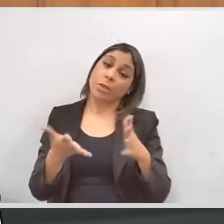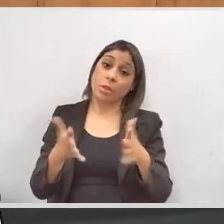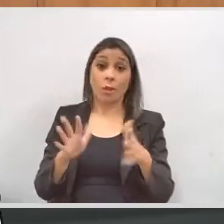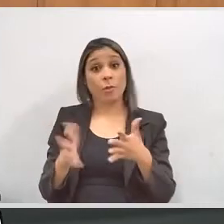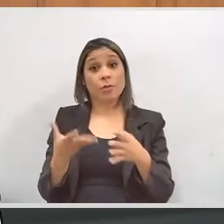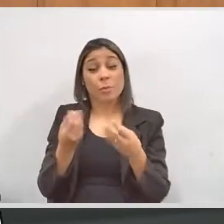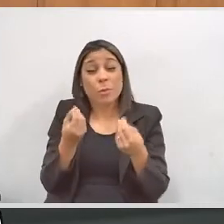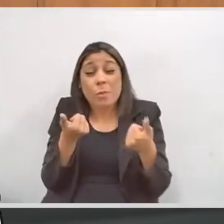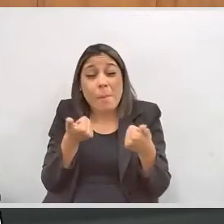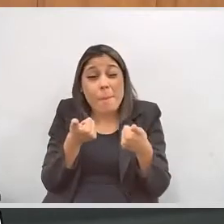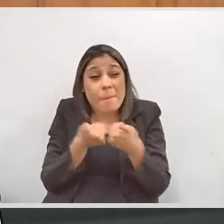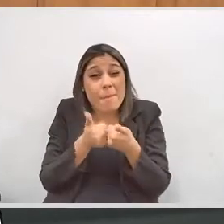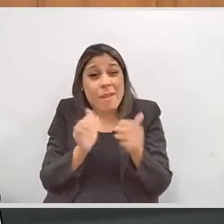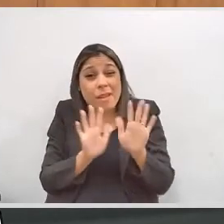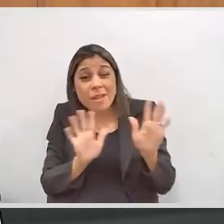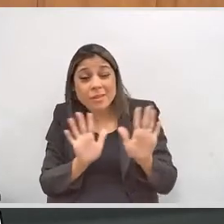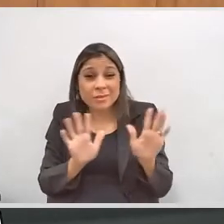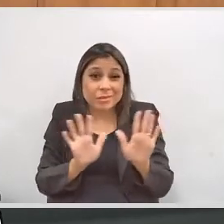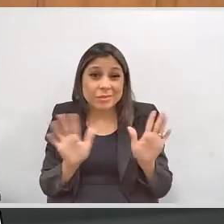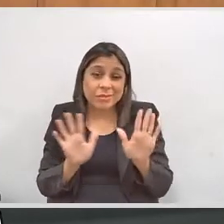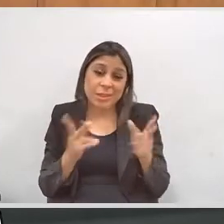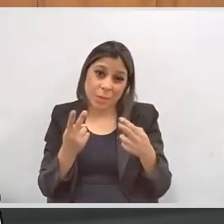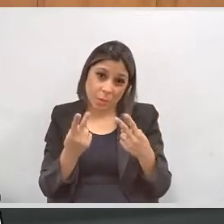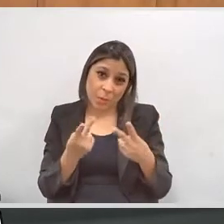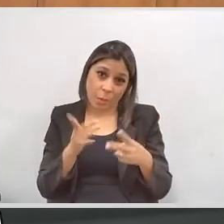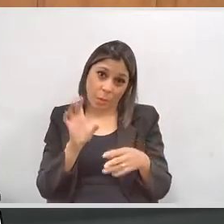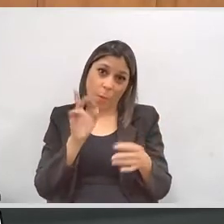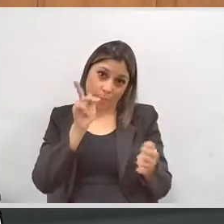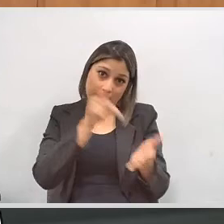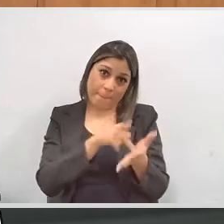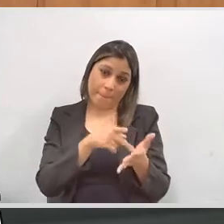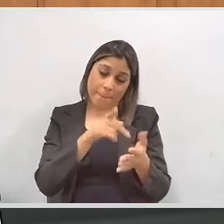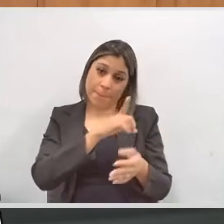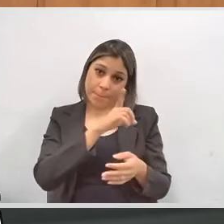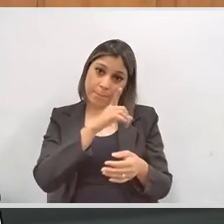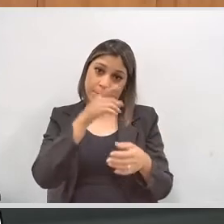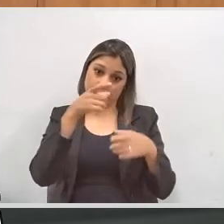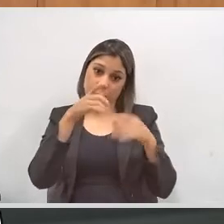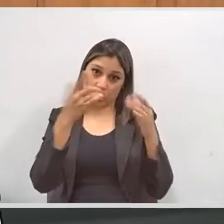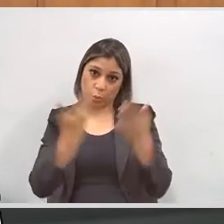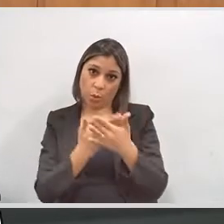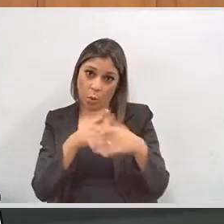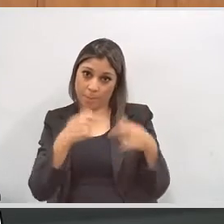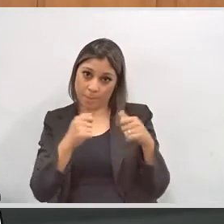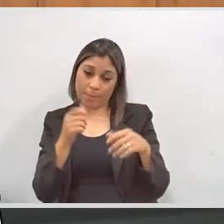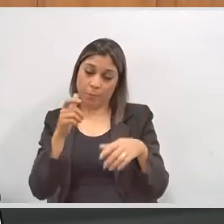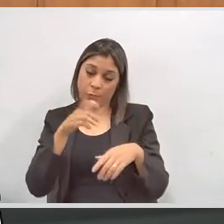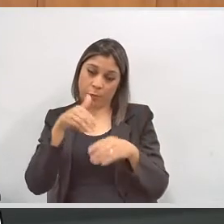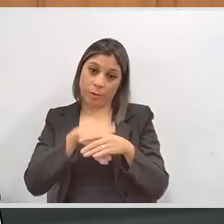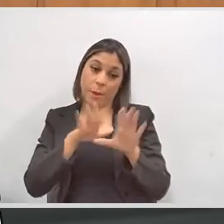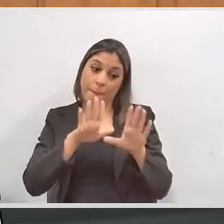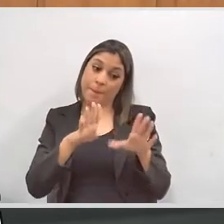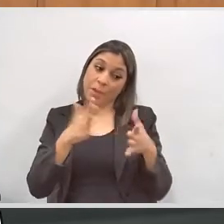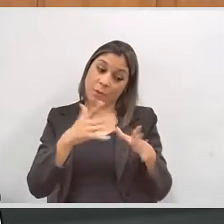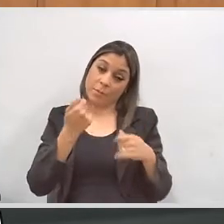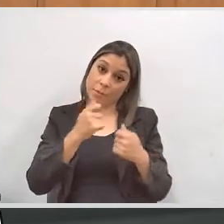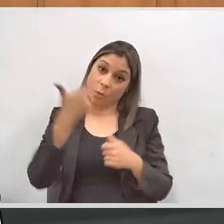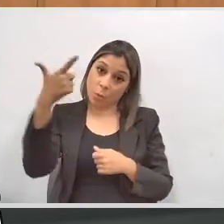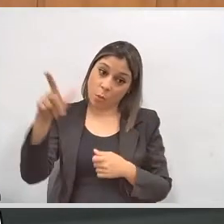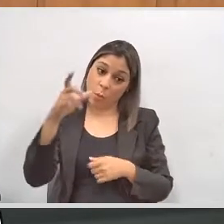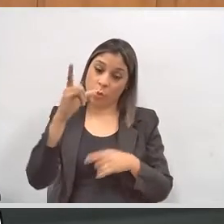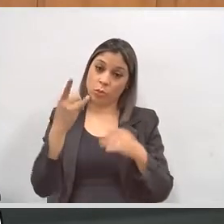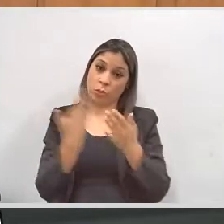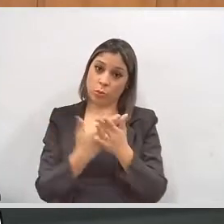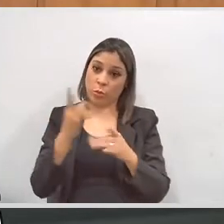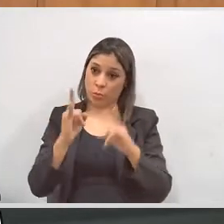talvez não seja tão próximo quanto o local original de votação. Ele terá, eventualmente, que se deslocar para um outro